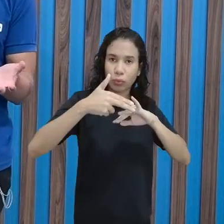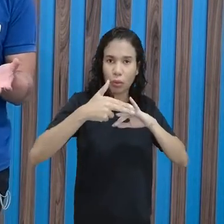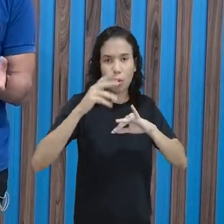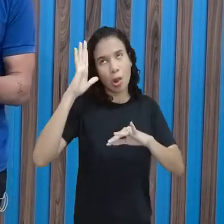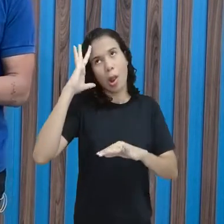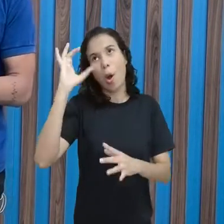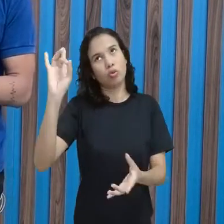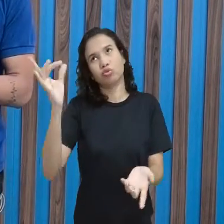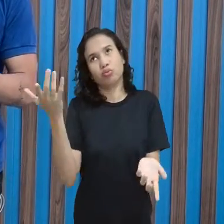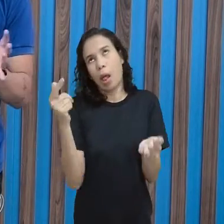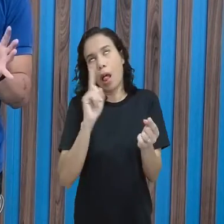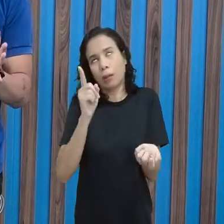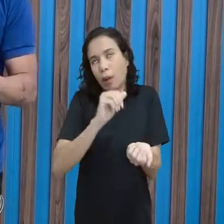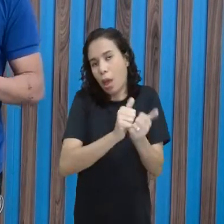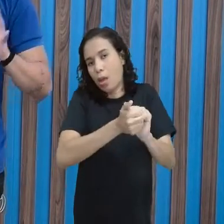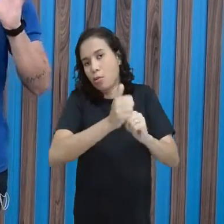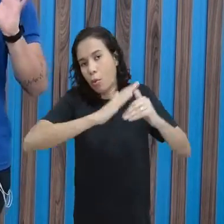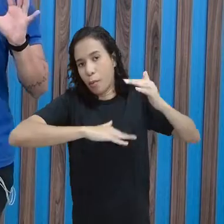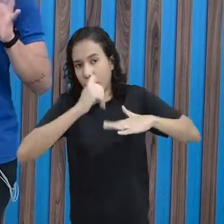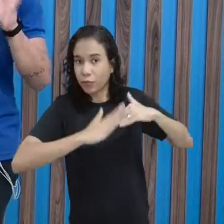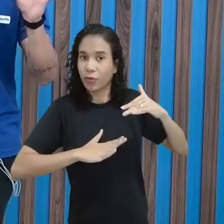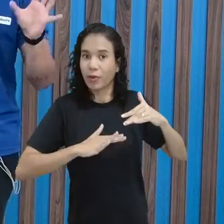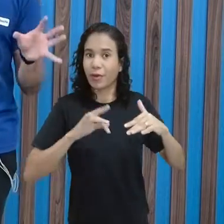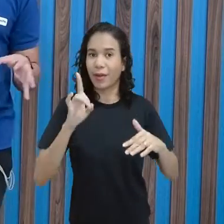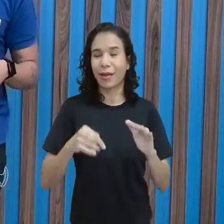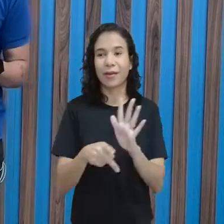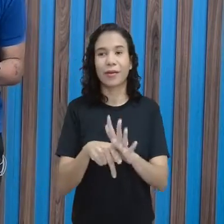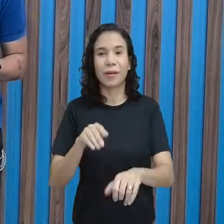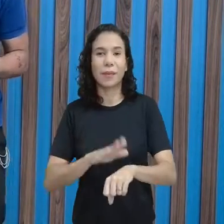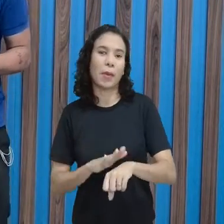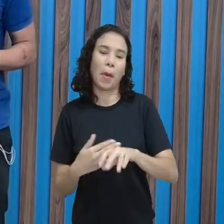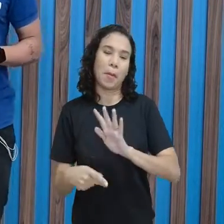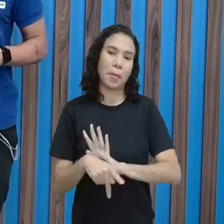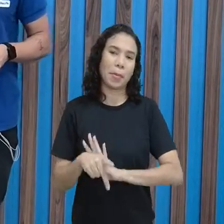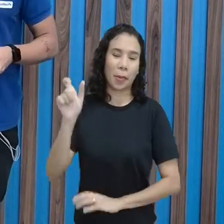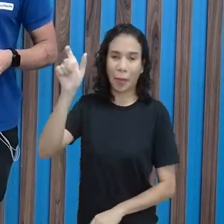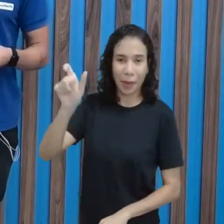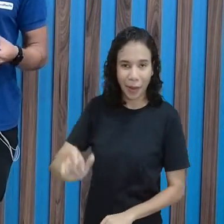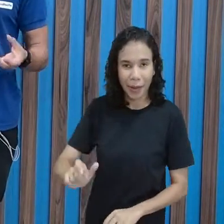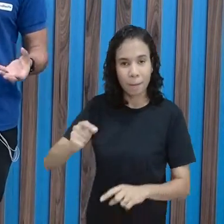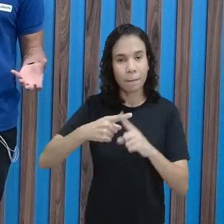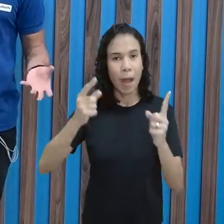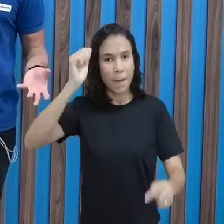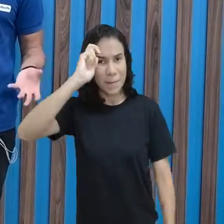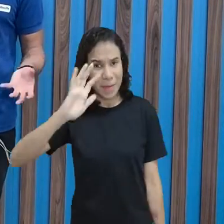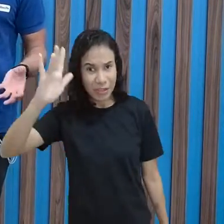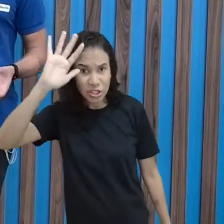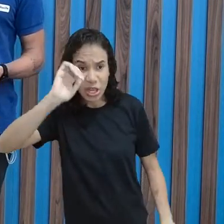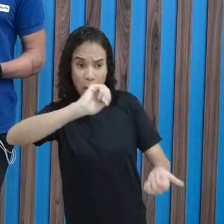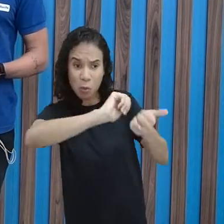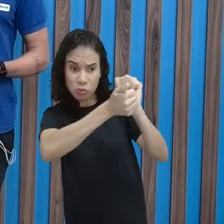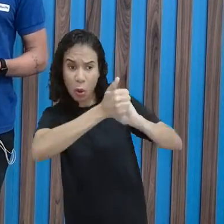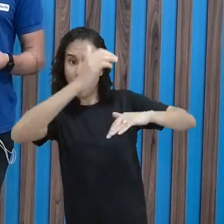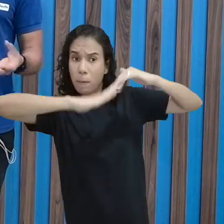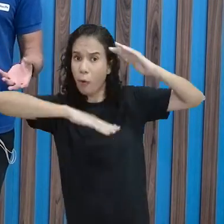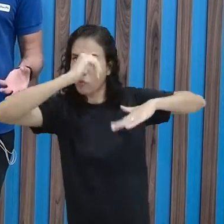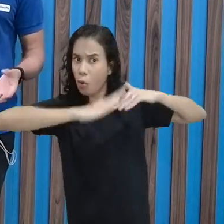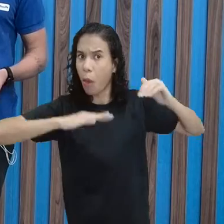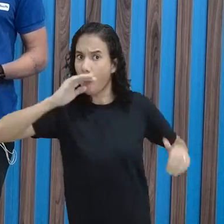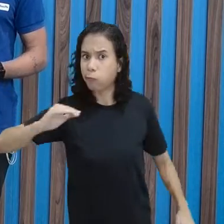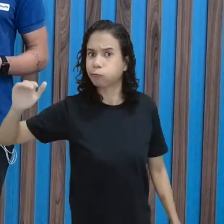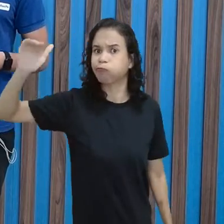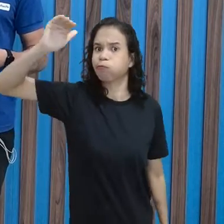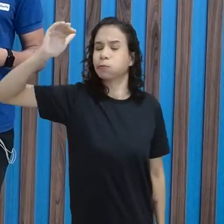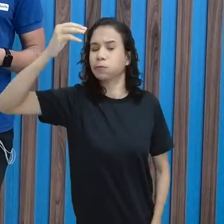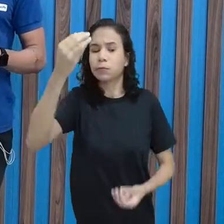ela não é atleta, né? Então ela estava ali curtindo o style dela, né? O estilo. Mas, imagina para atletas, né? De alto nível,